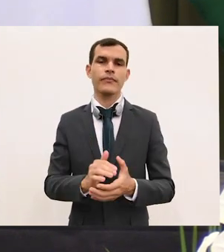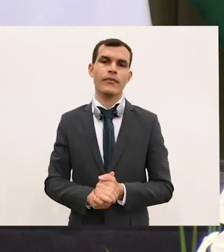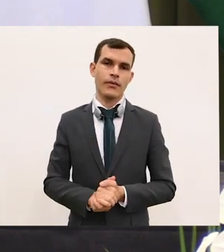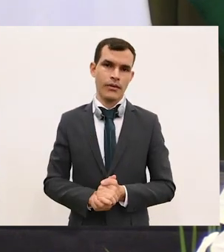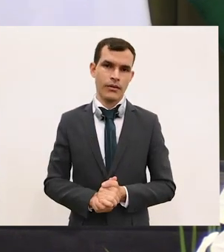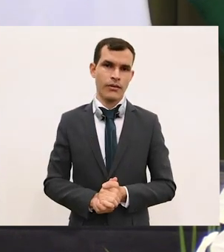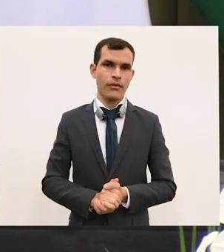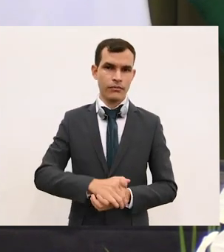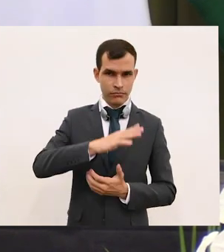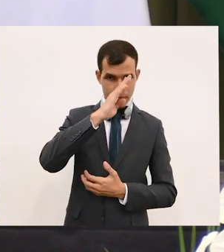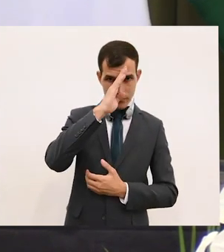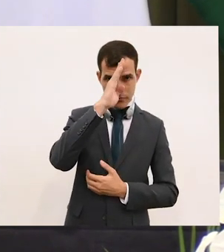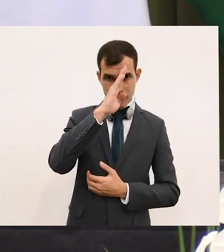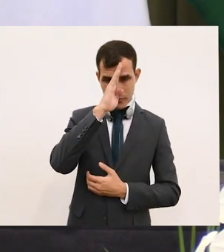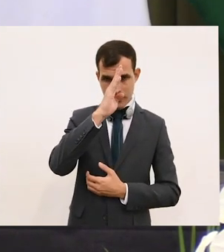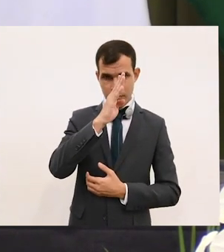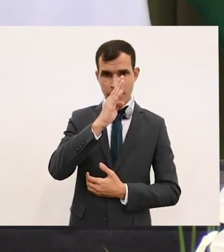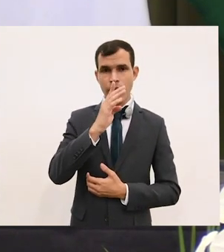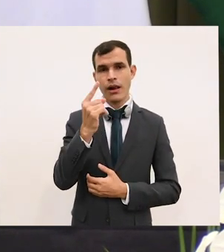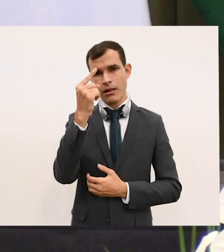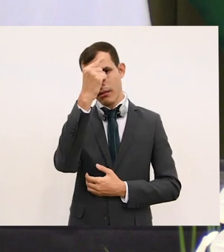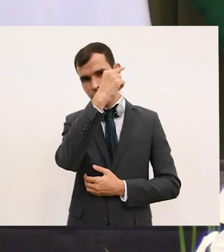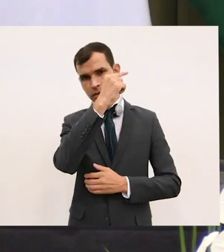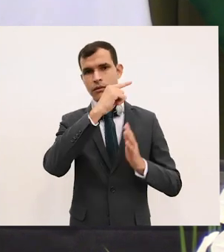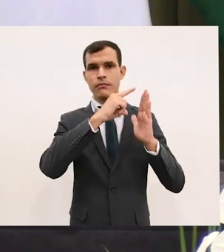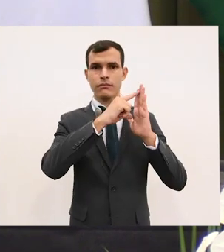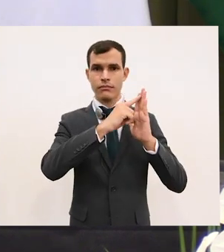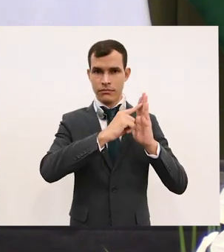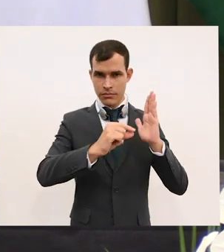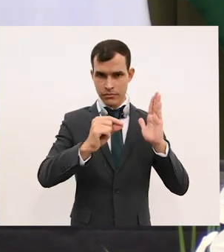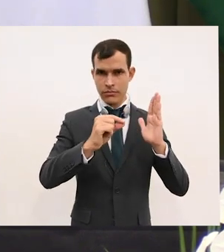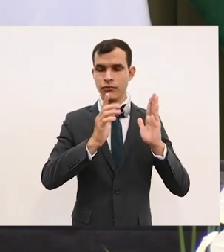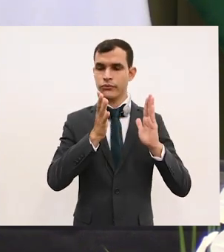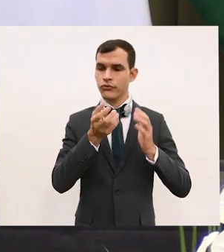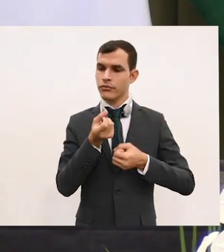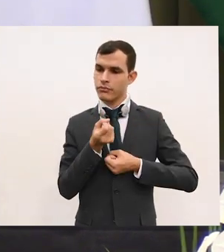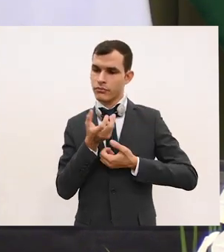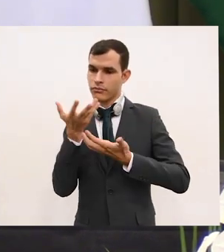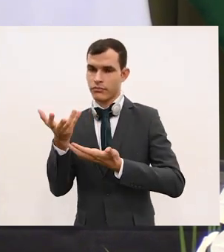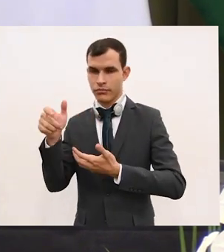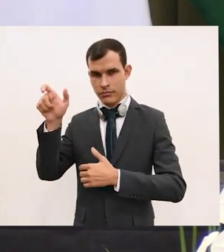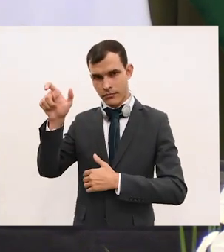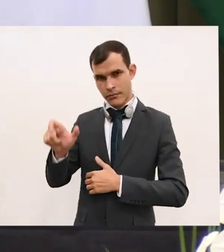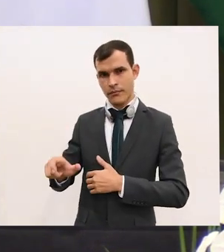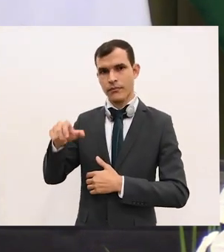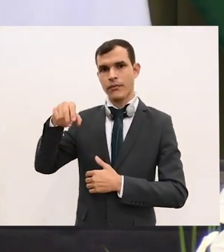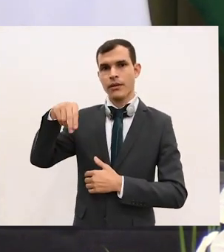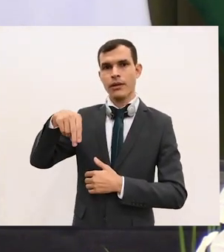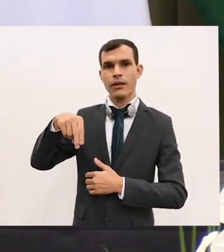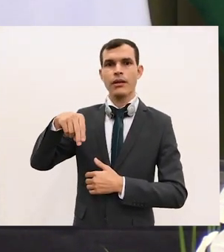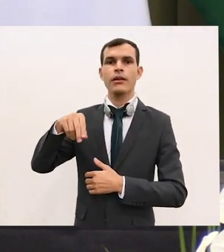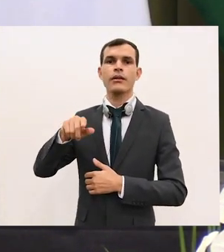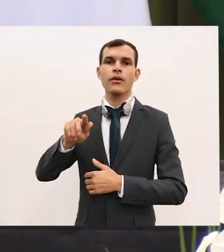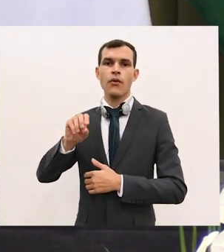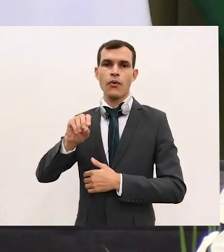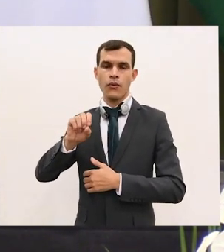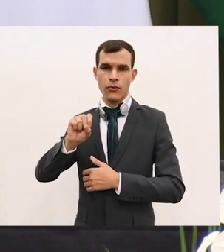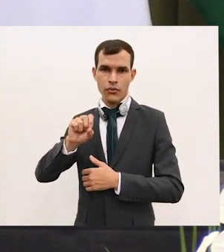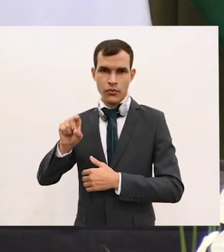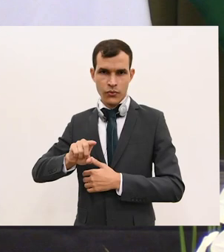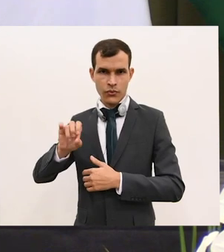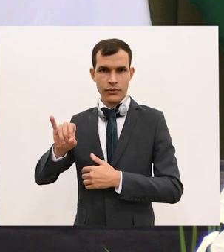Nigozzi no Palácio Planalto, mesmo durante as horas mais difíceis da pandemia, o nosso agro